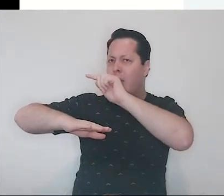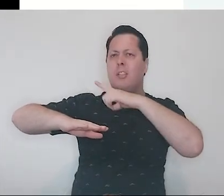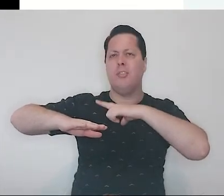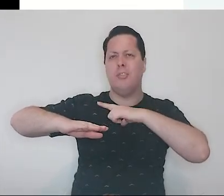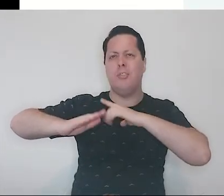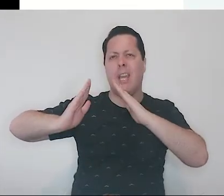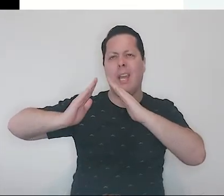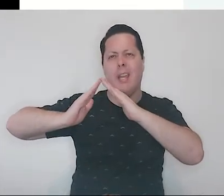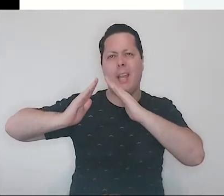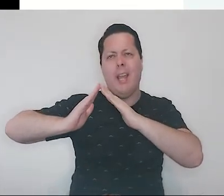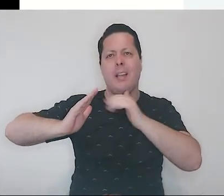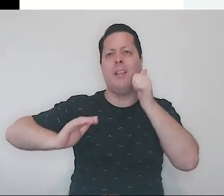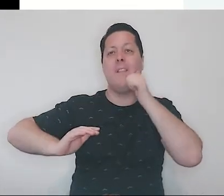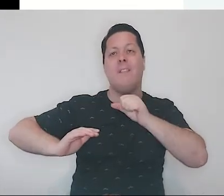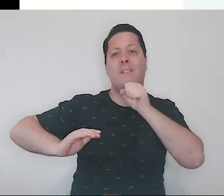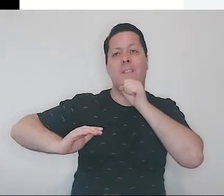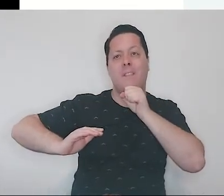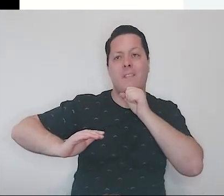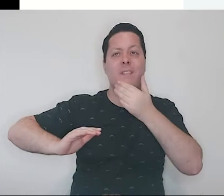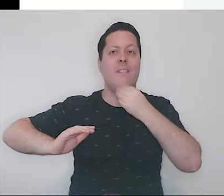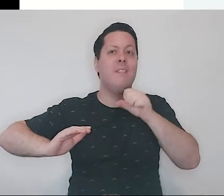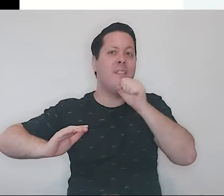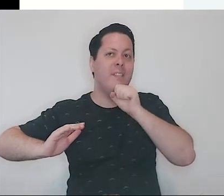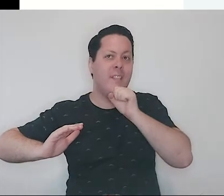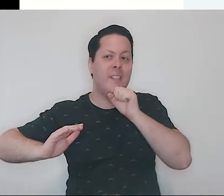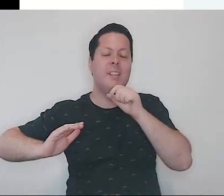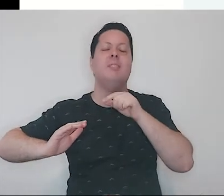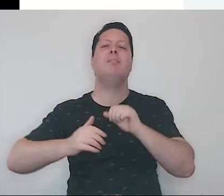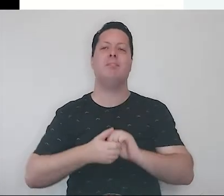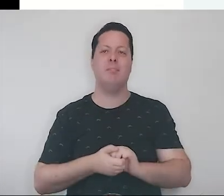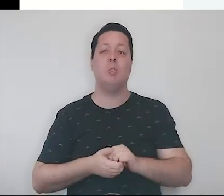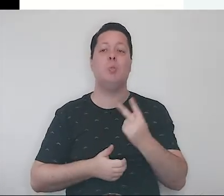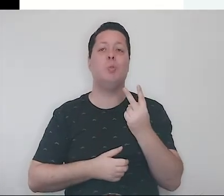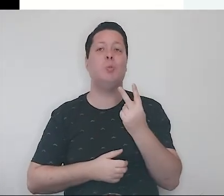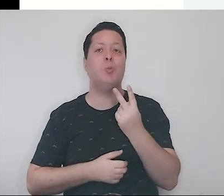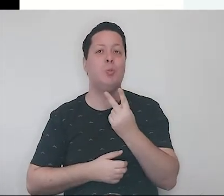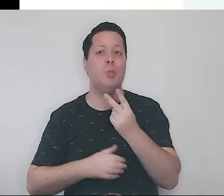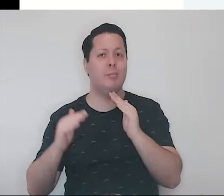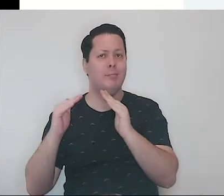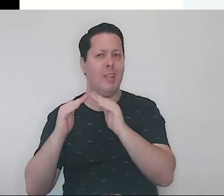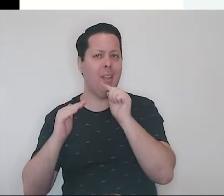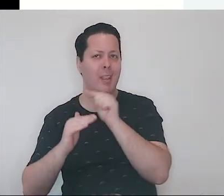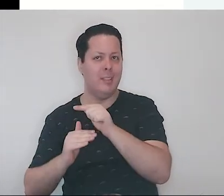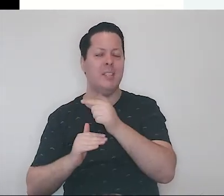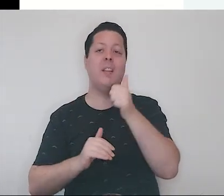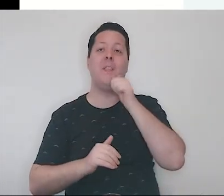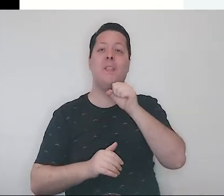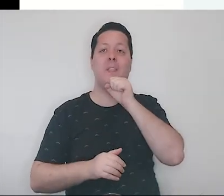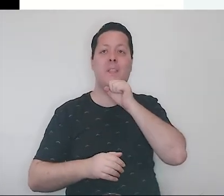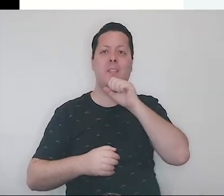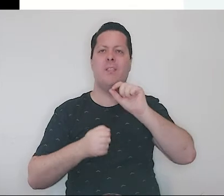E a velhinha fazia bolinho de arroz para ele comer no almoço. Uma espécie de marmita.